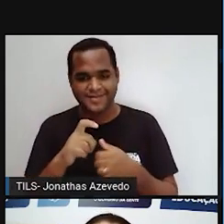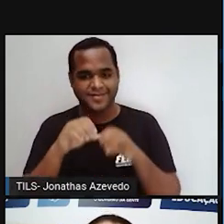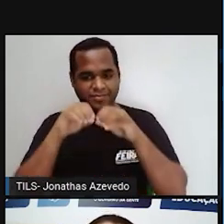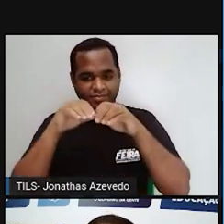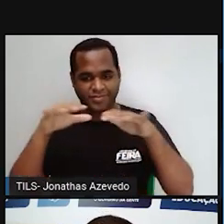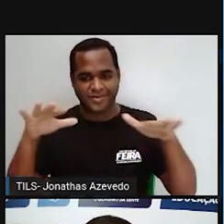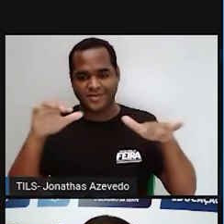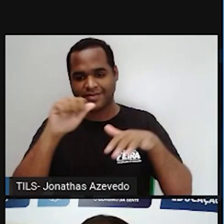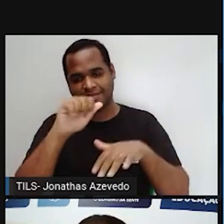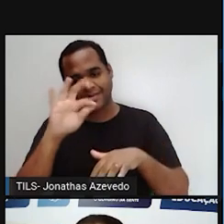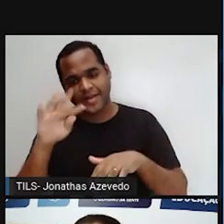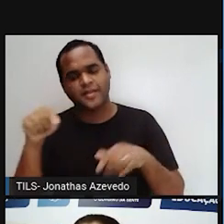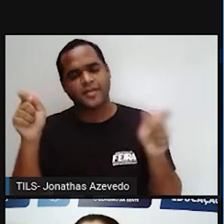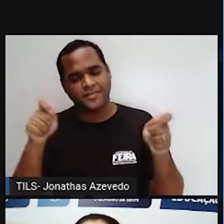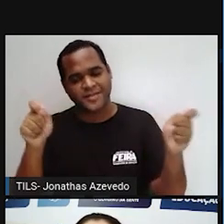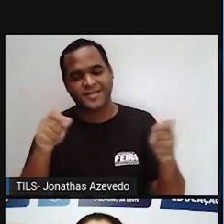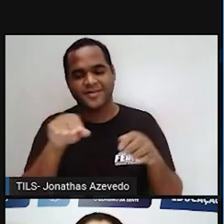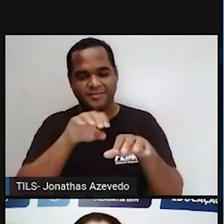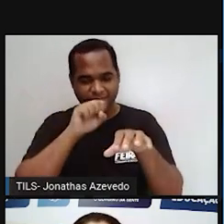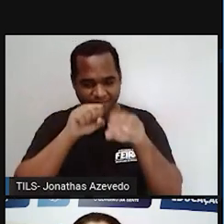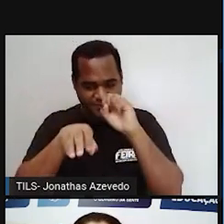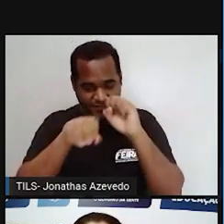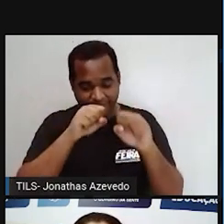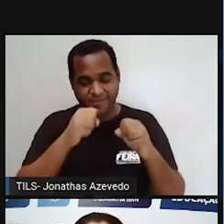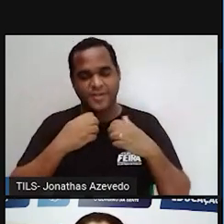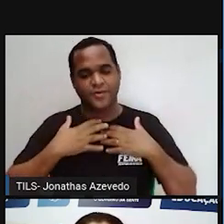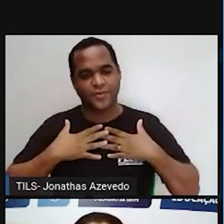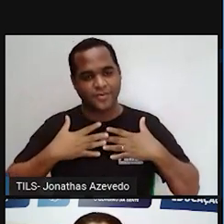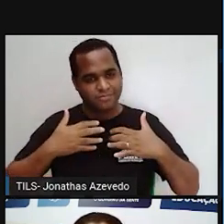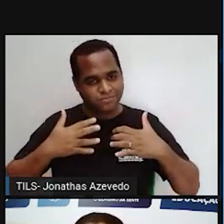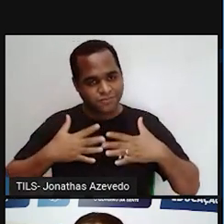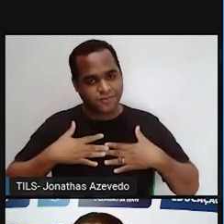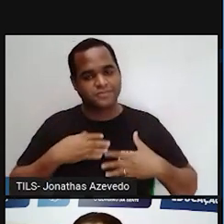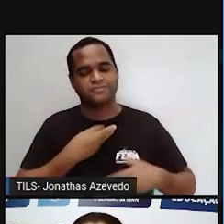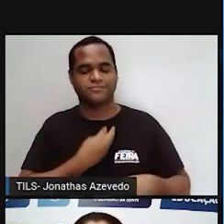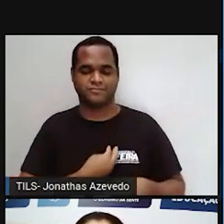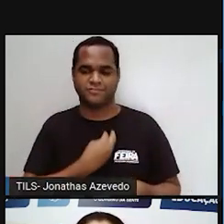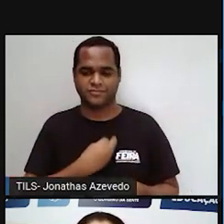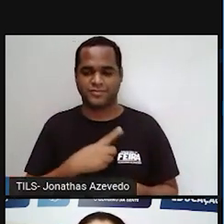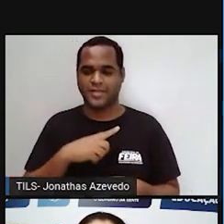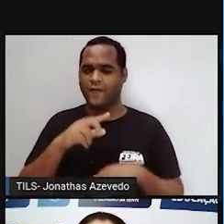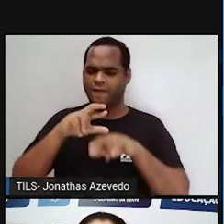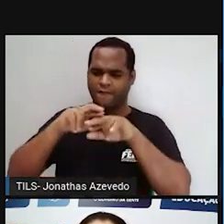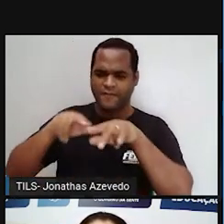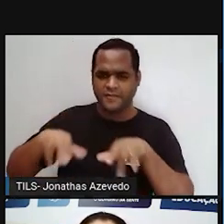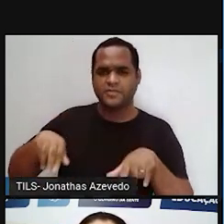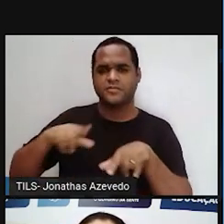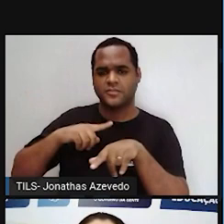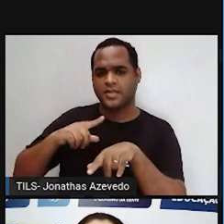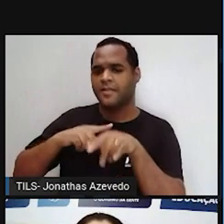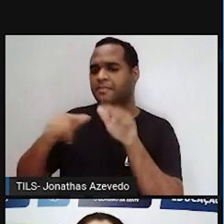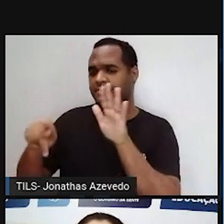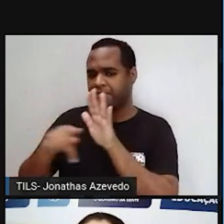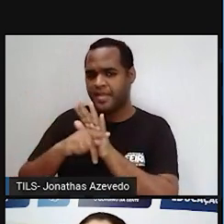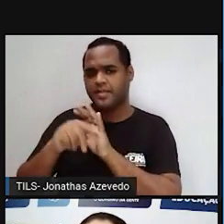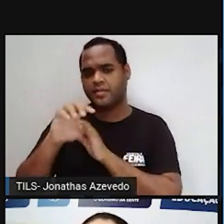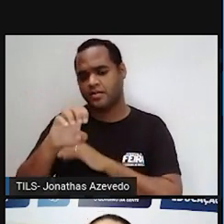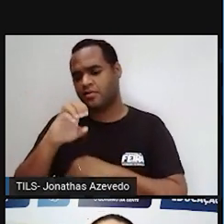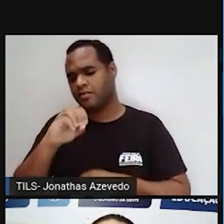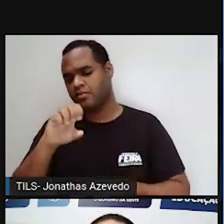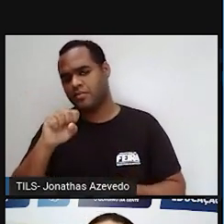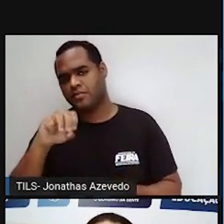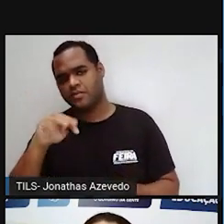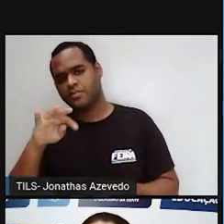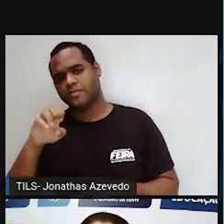a gente precisa tanto para sobreviver. Então, todos os organismos que fazem parte dos ecossistemas, eles dependem, tem essa